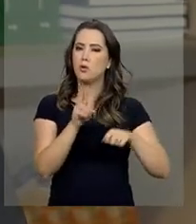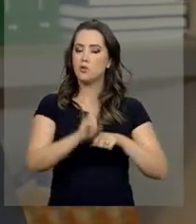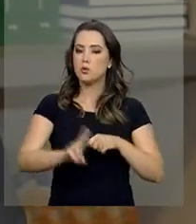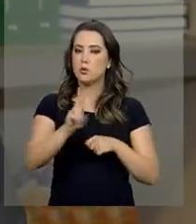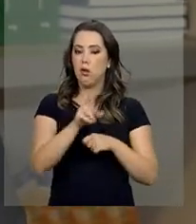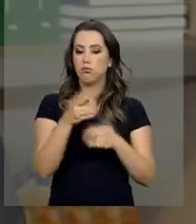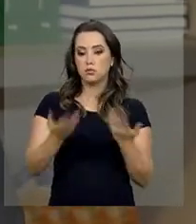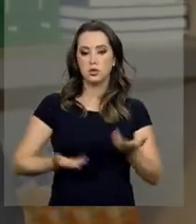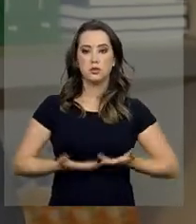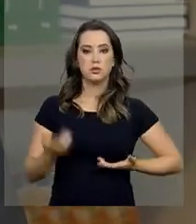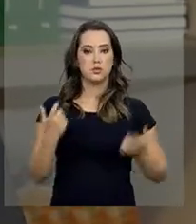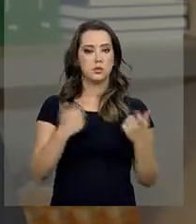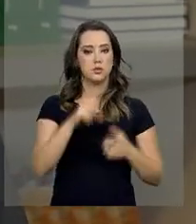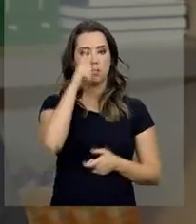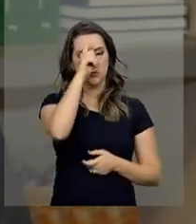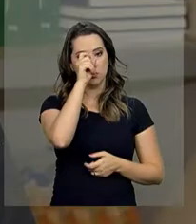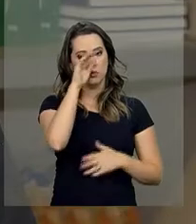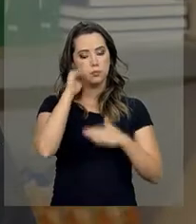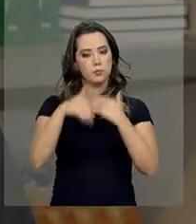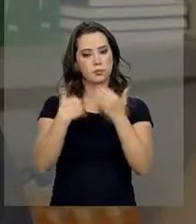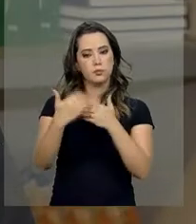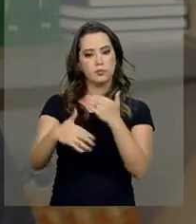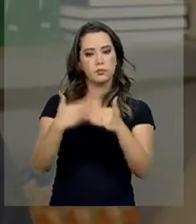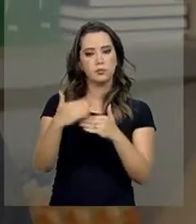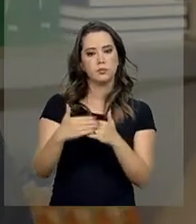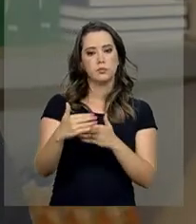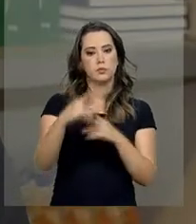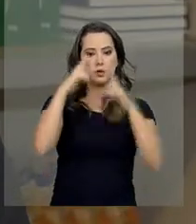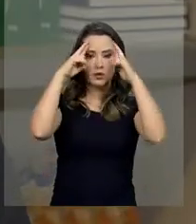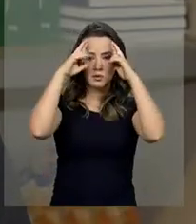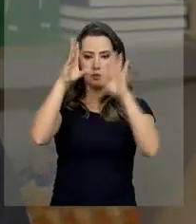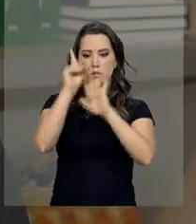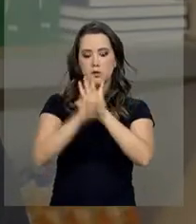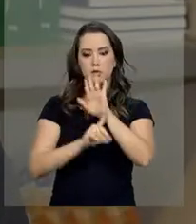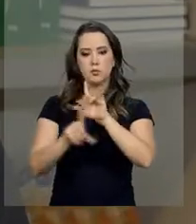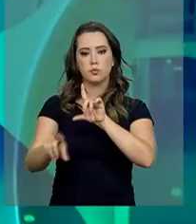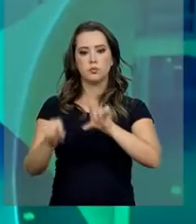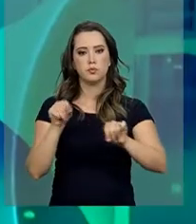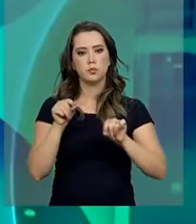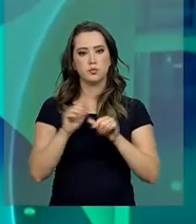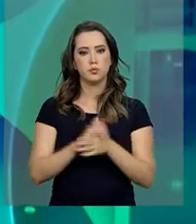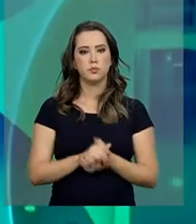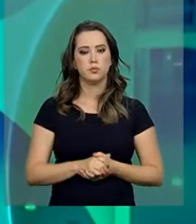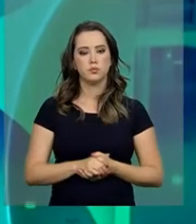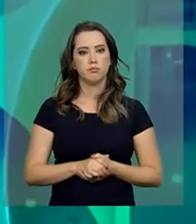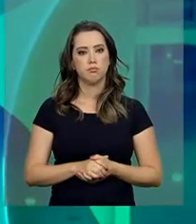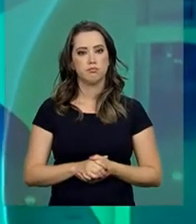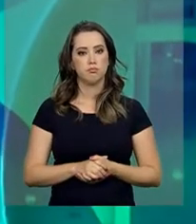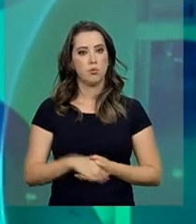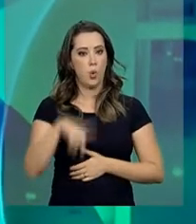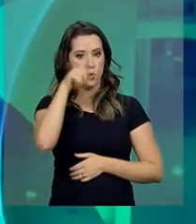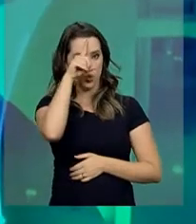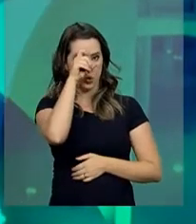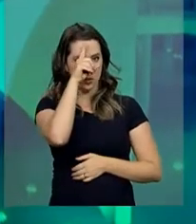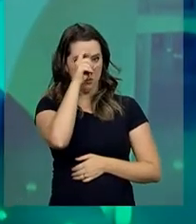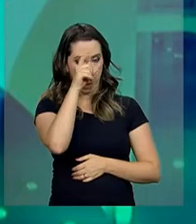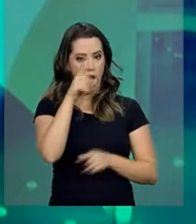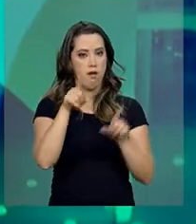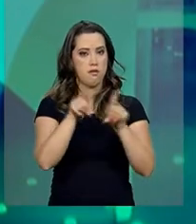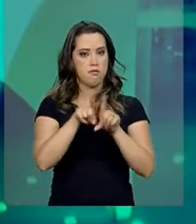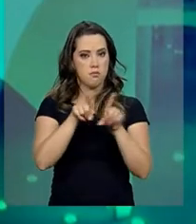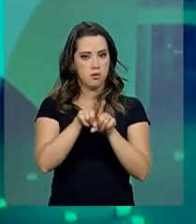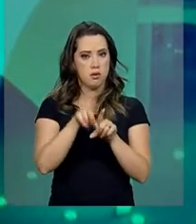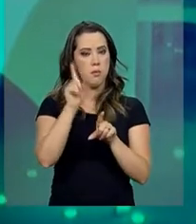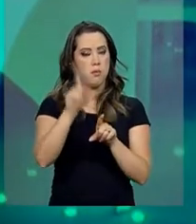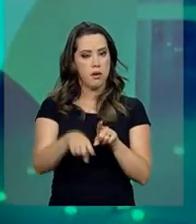os serviços daqueles hospitais e a partir daí ter respeitado o seu direito de escolha. Além dos hospitais, a norma vai